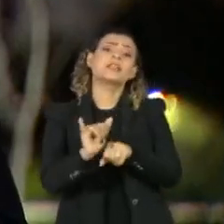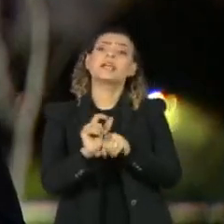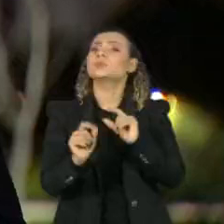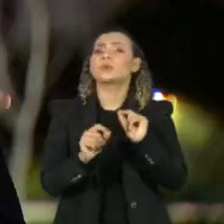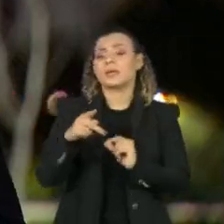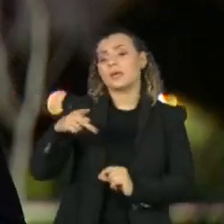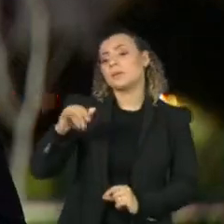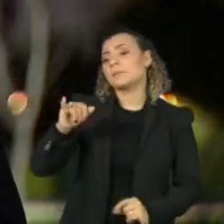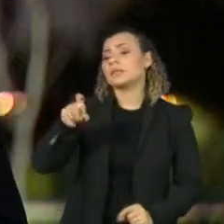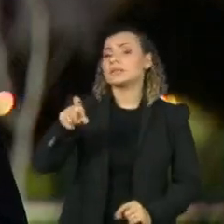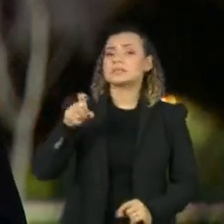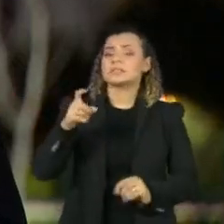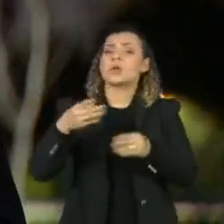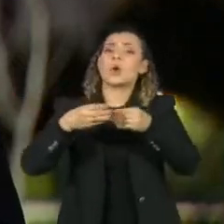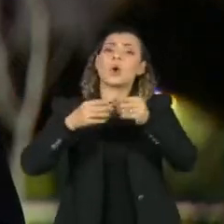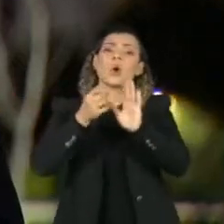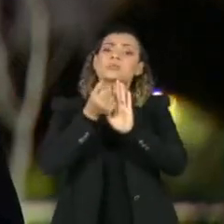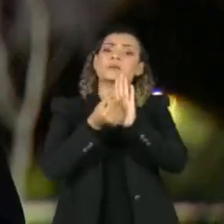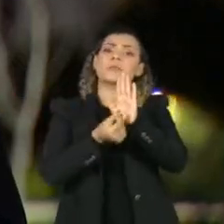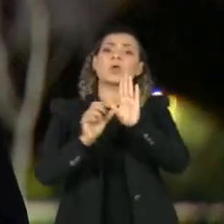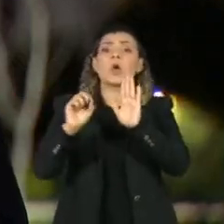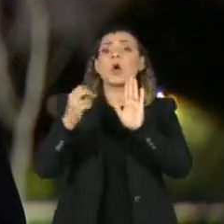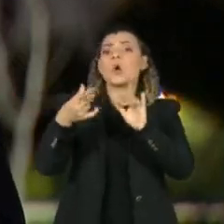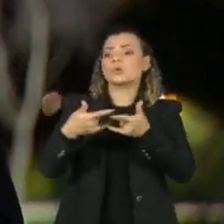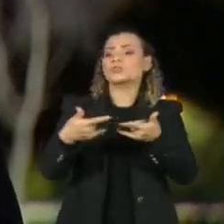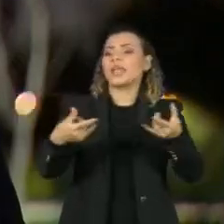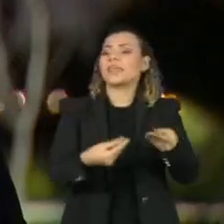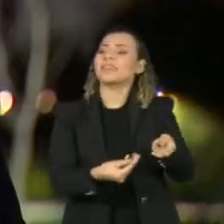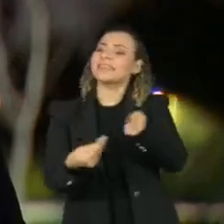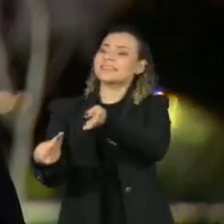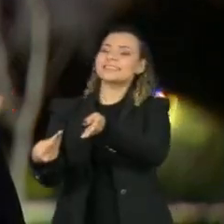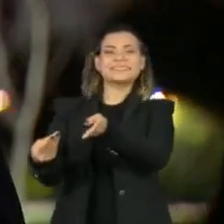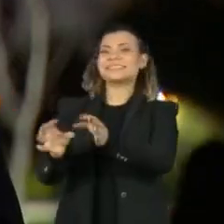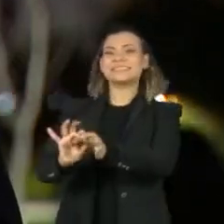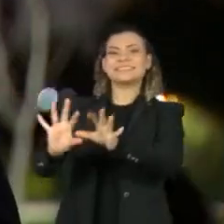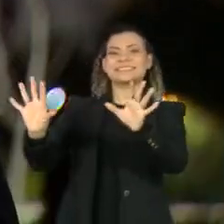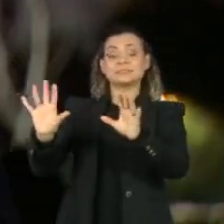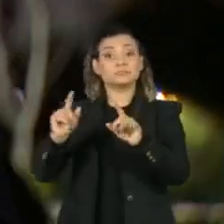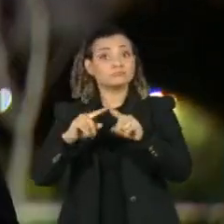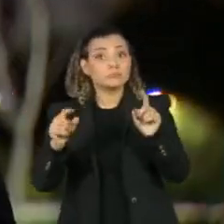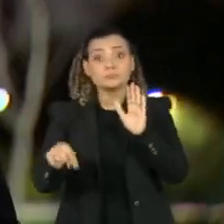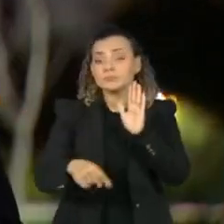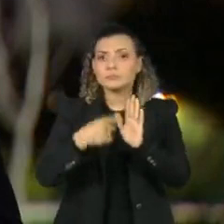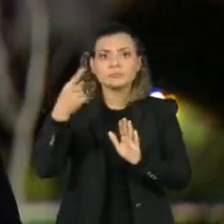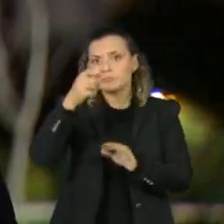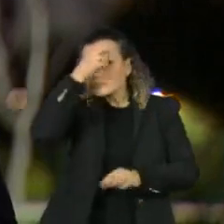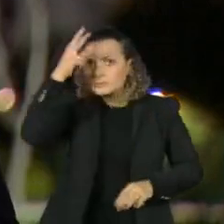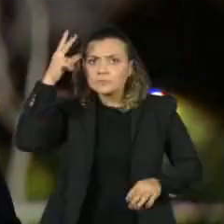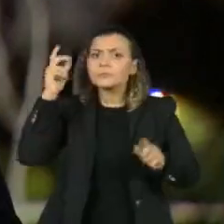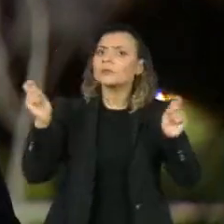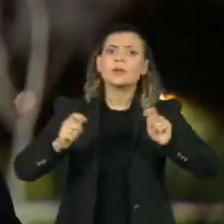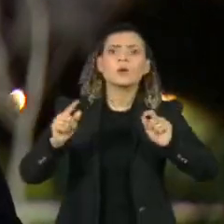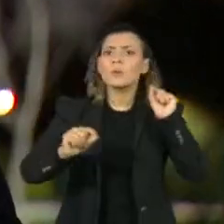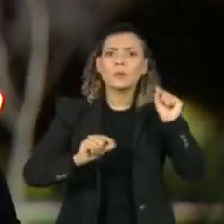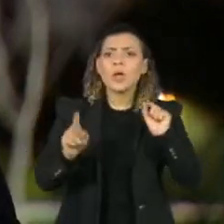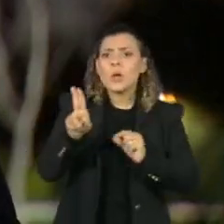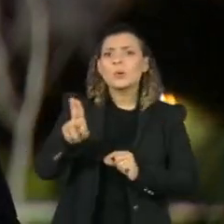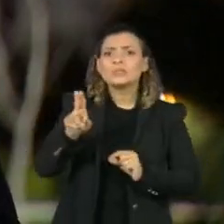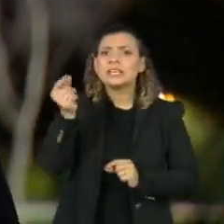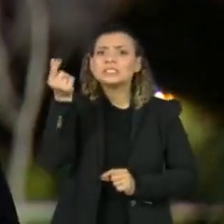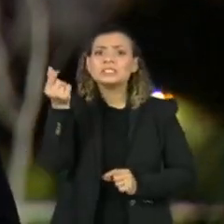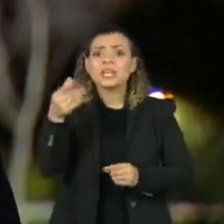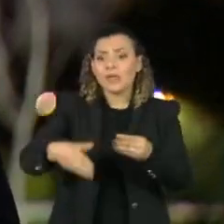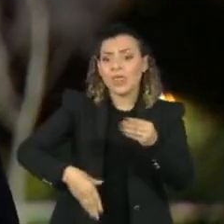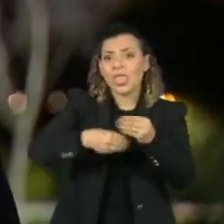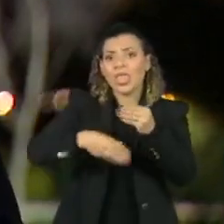PIX orçamentário ou cheque em branco. Com ela, pela primeira vez, as prefeituras poderão receber e usar dinheiro